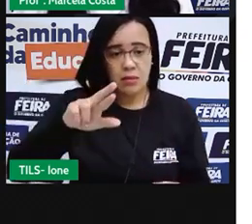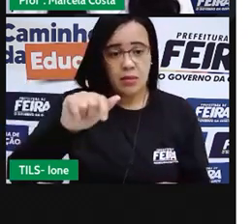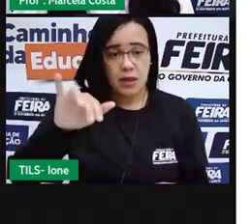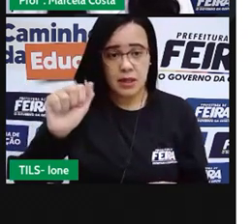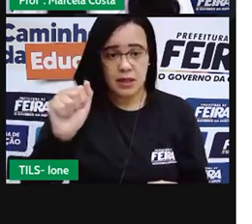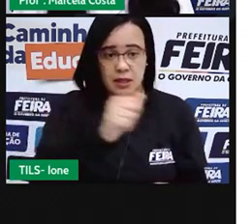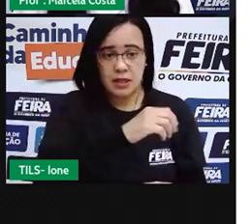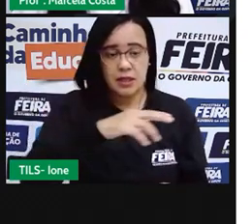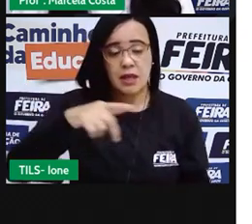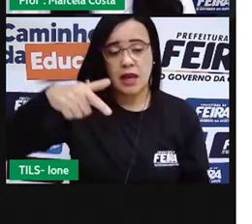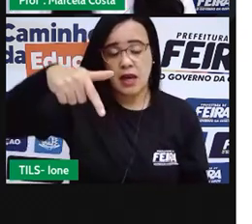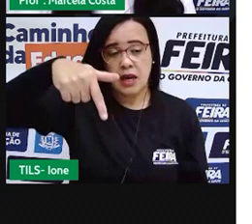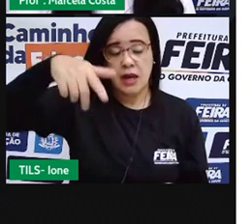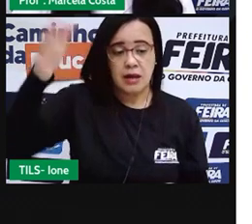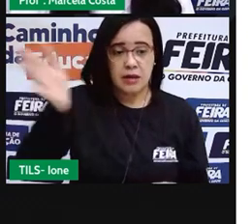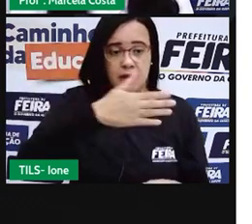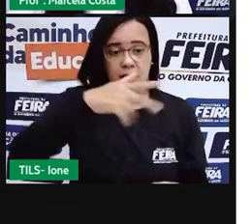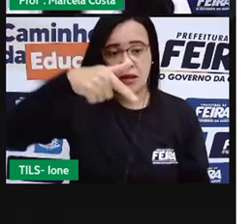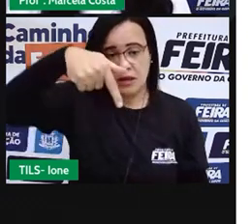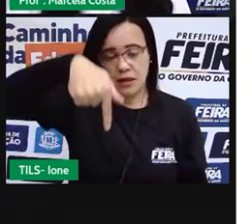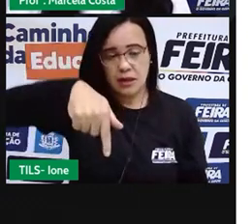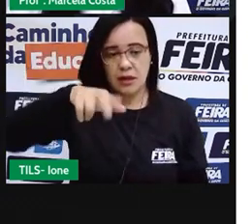observem essa imagem,